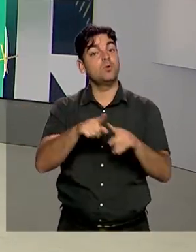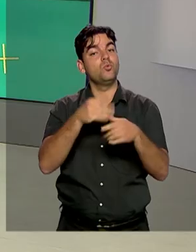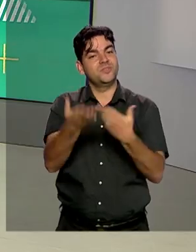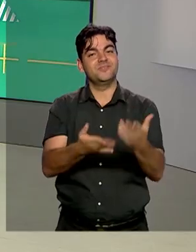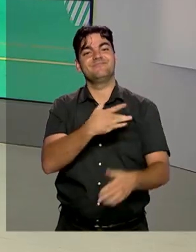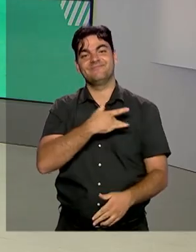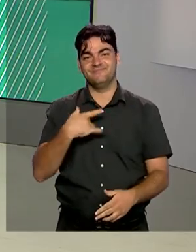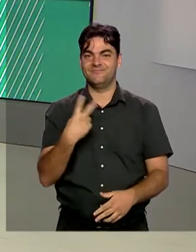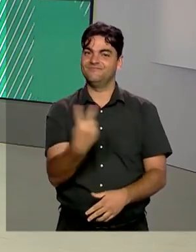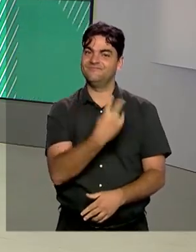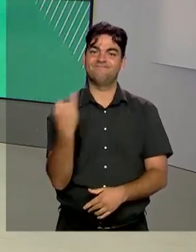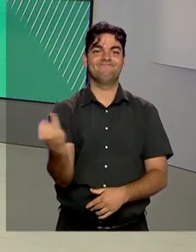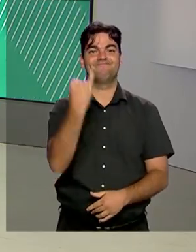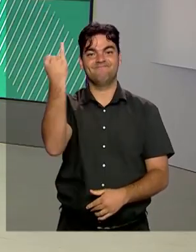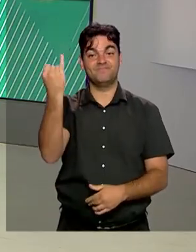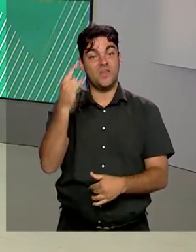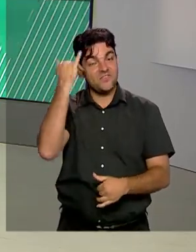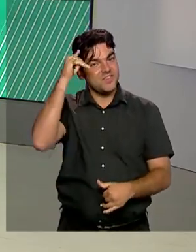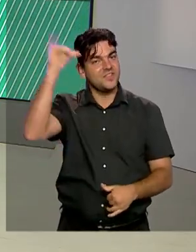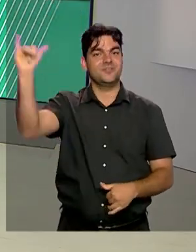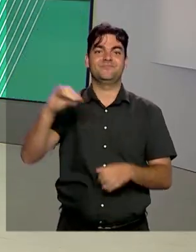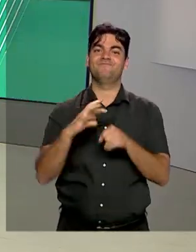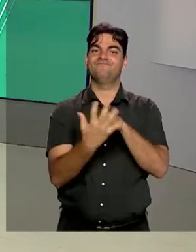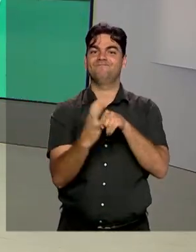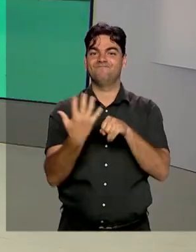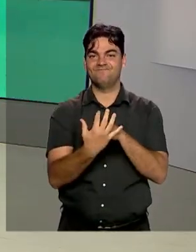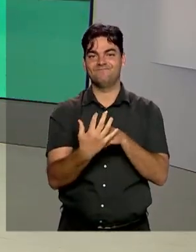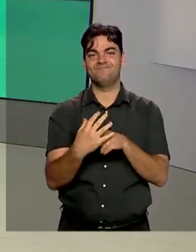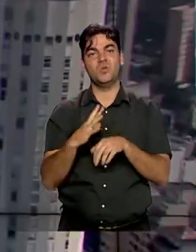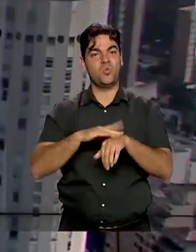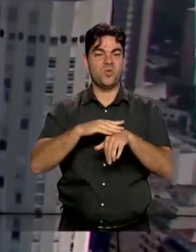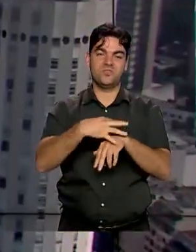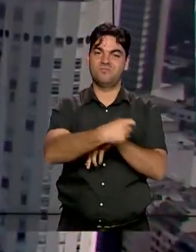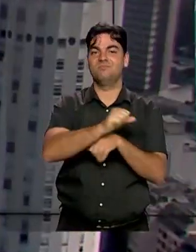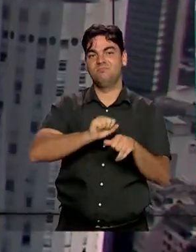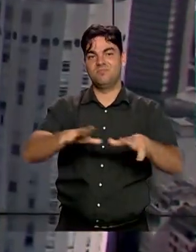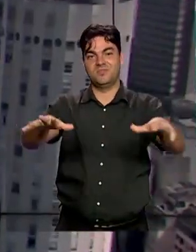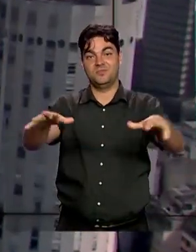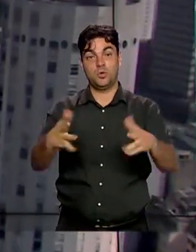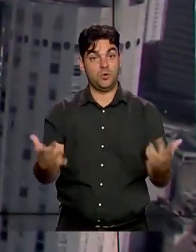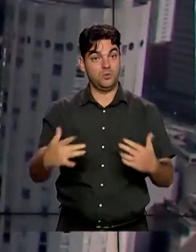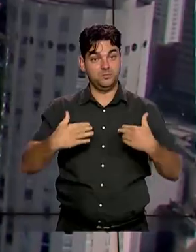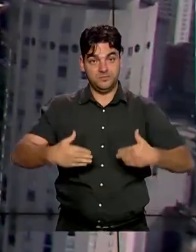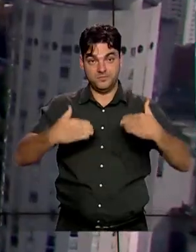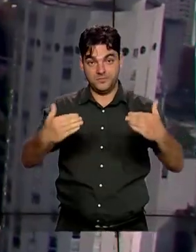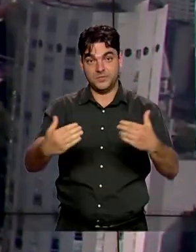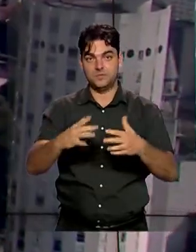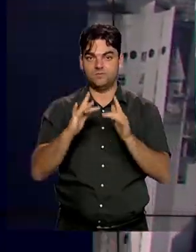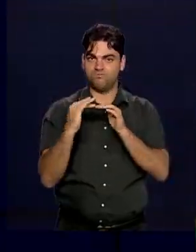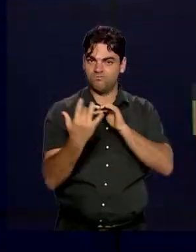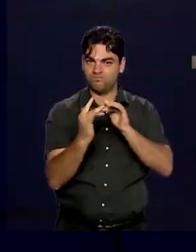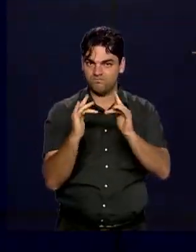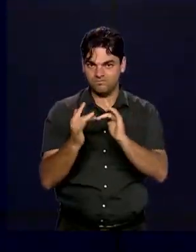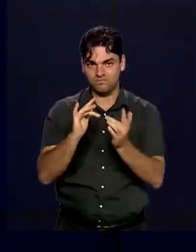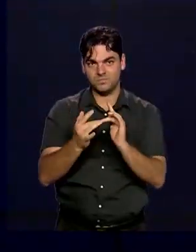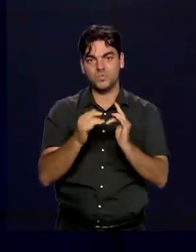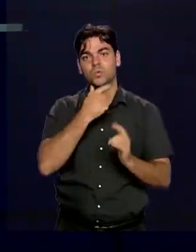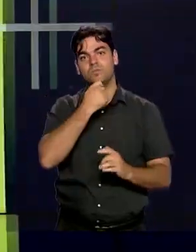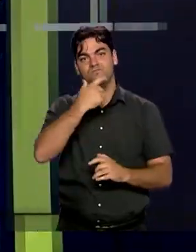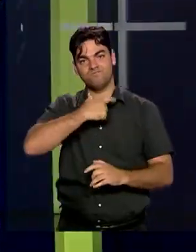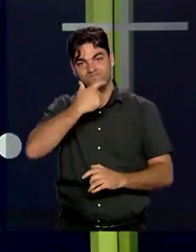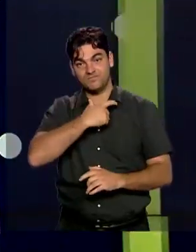da saúde no combate ao coronavírus e seus efeitos. O ministro das Relações Exteriores, Ernesto Araújo,